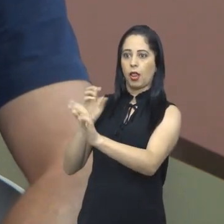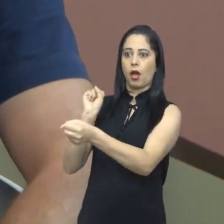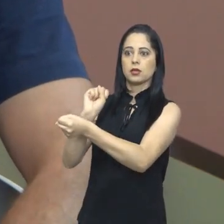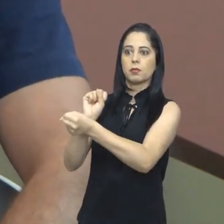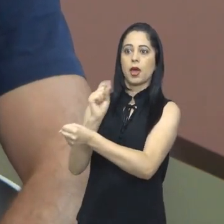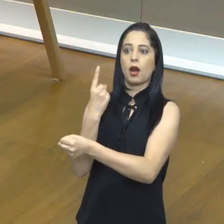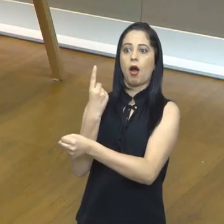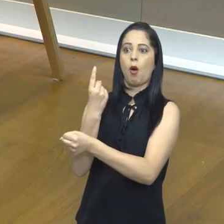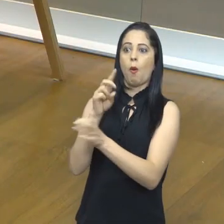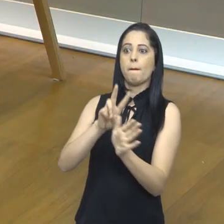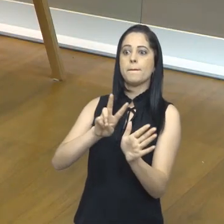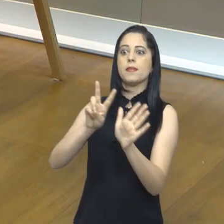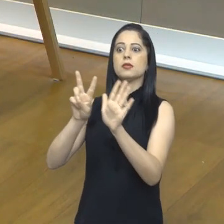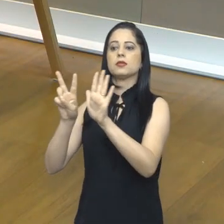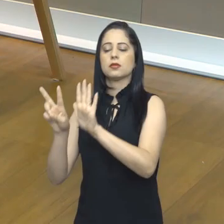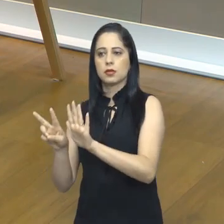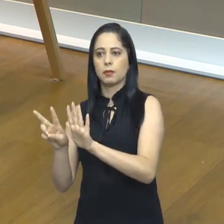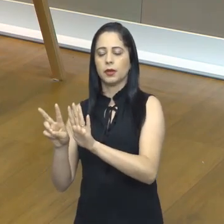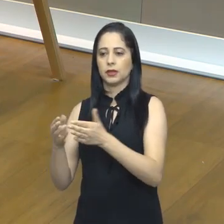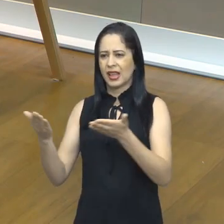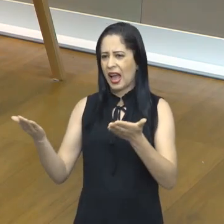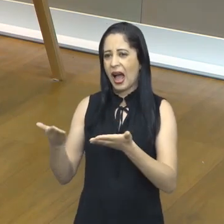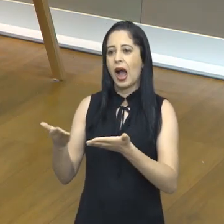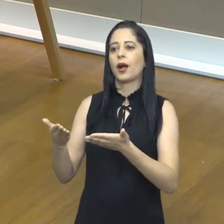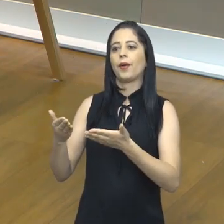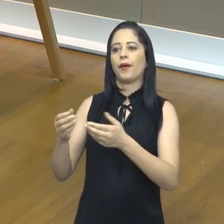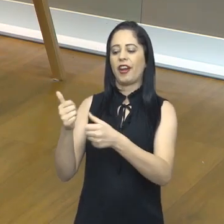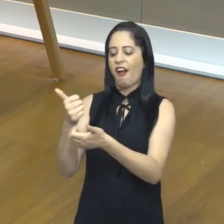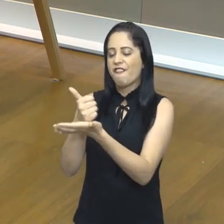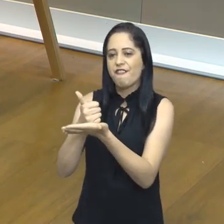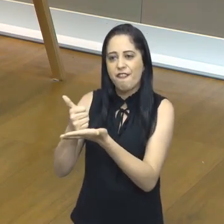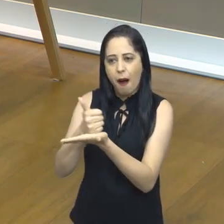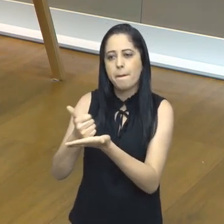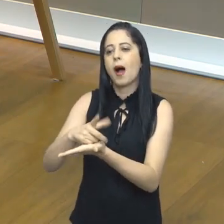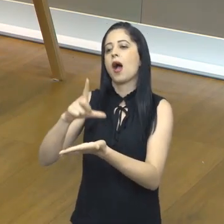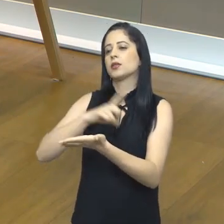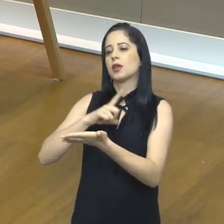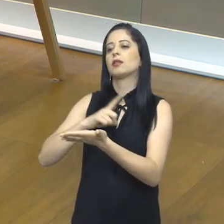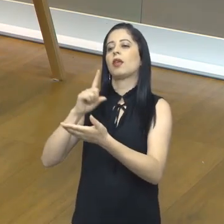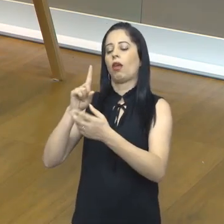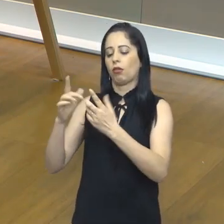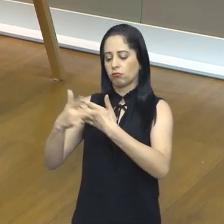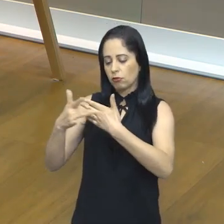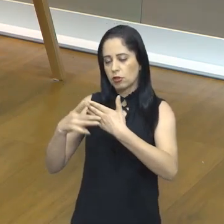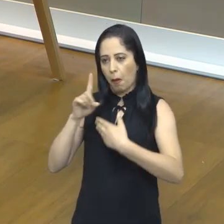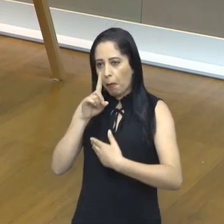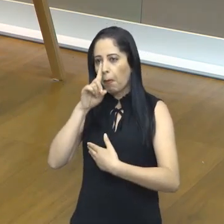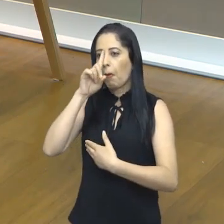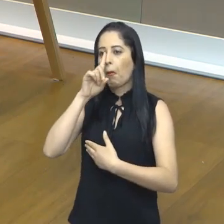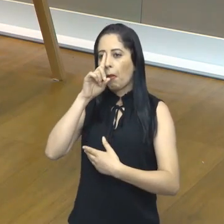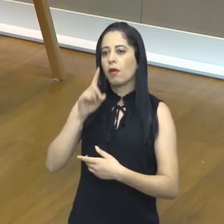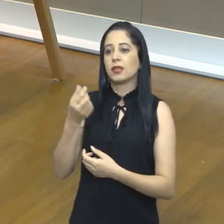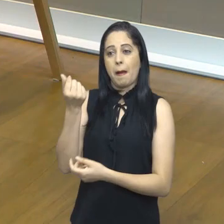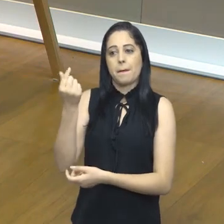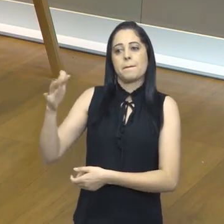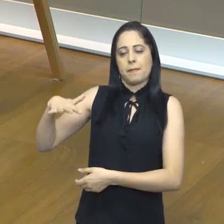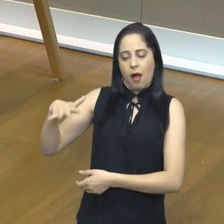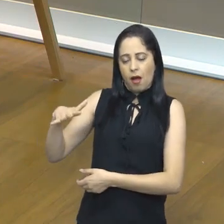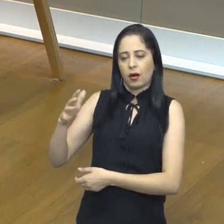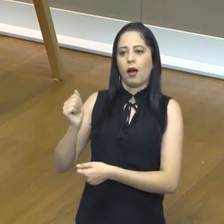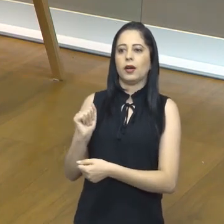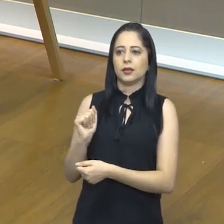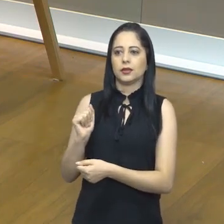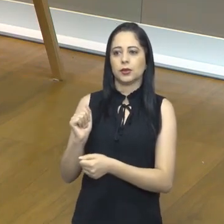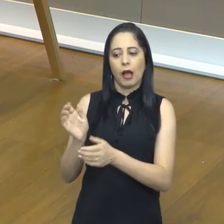uma coisa horrorosa. E hoje a gente tem testes, inclusive, em farmácias, autotestes, ou testes relativamente baratos, mais